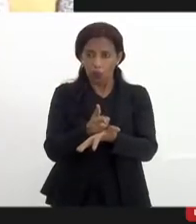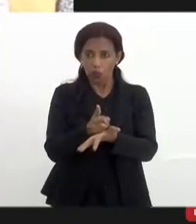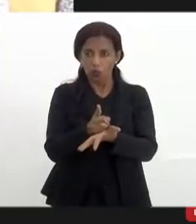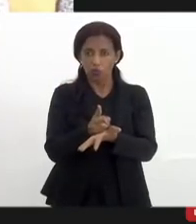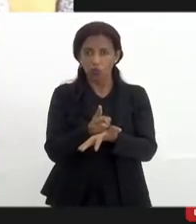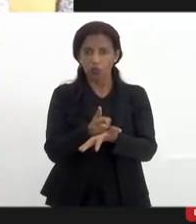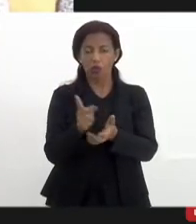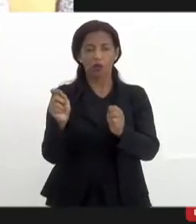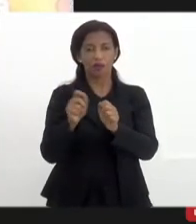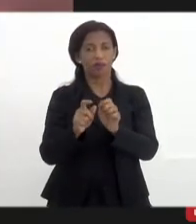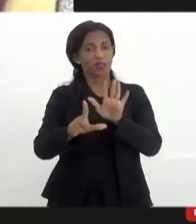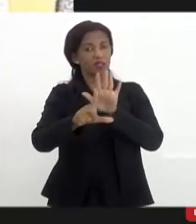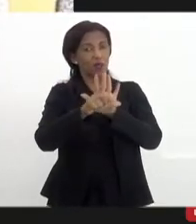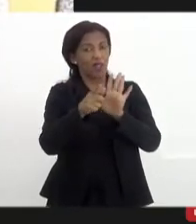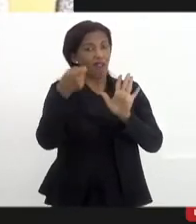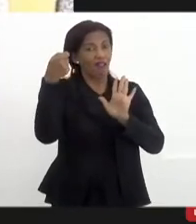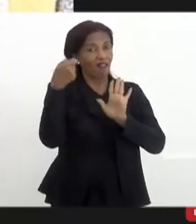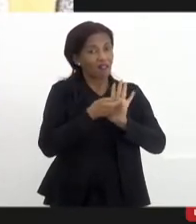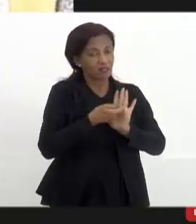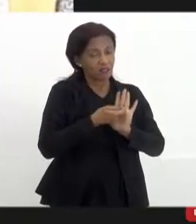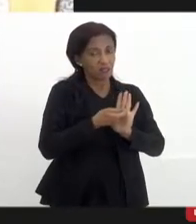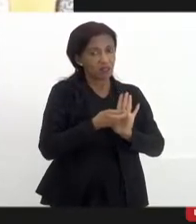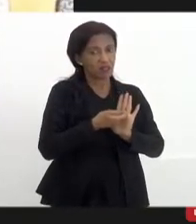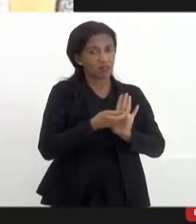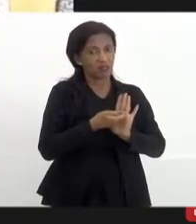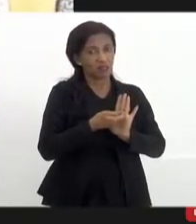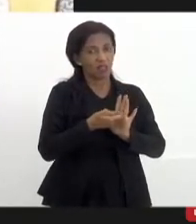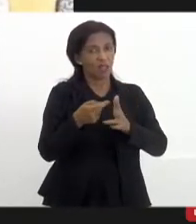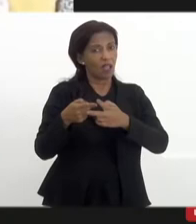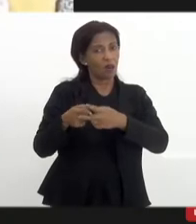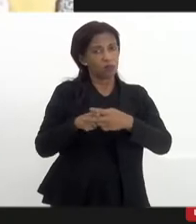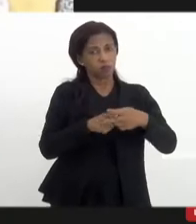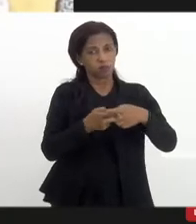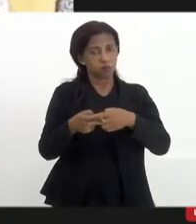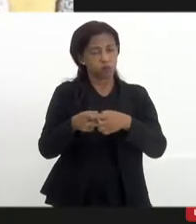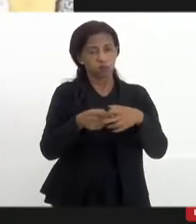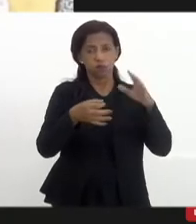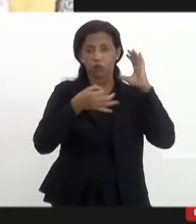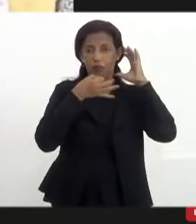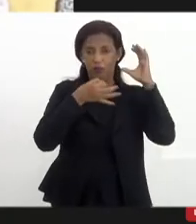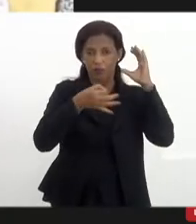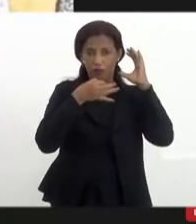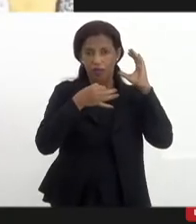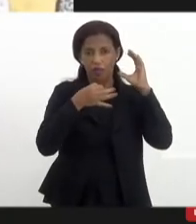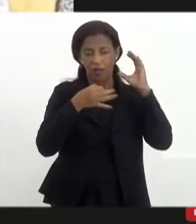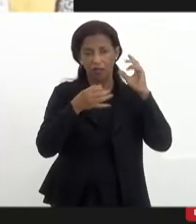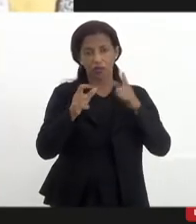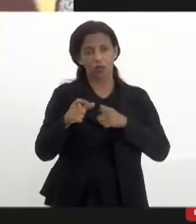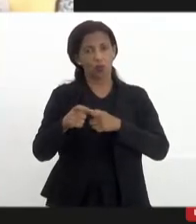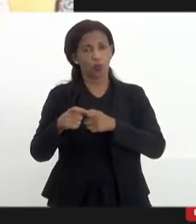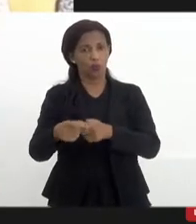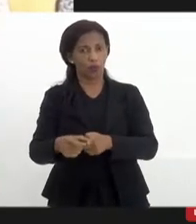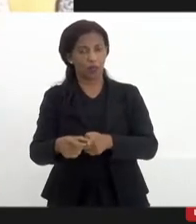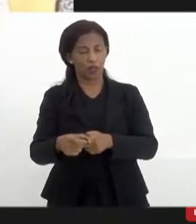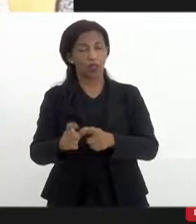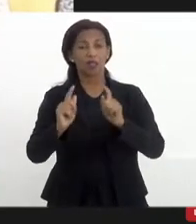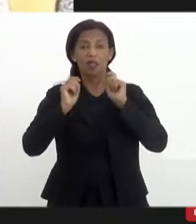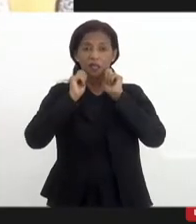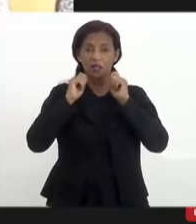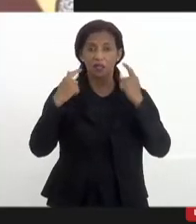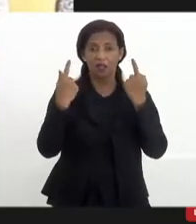fazendo leis que garantam a manutenção das rádios comunitárias e a LERG